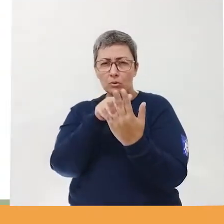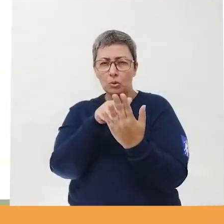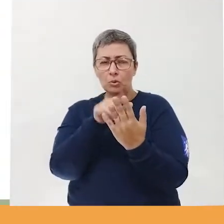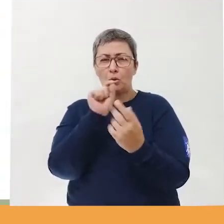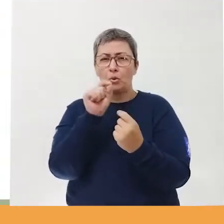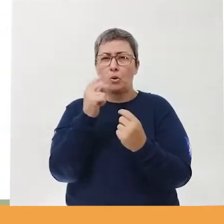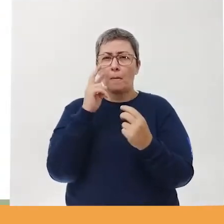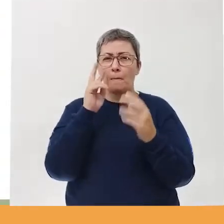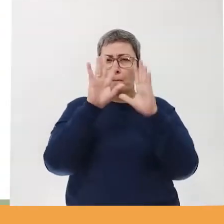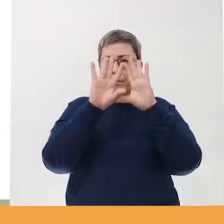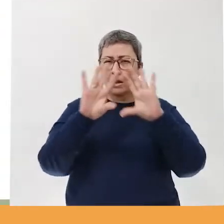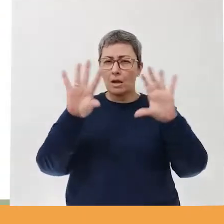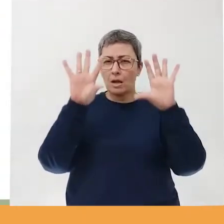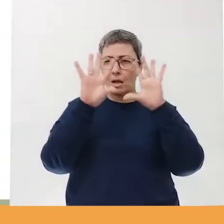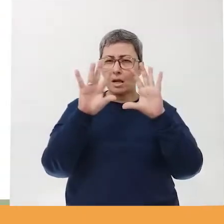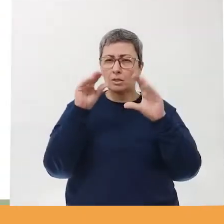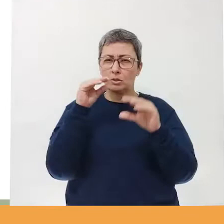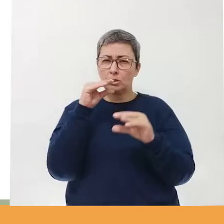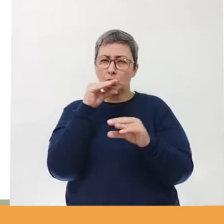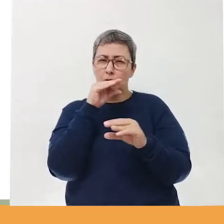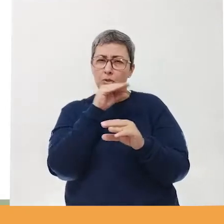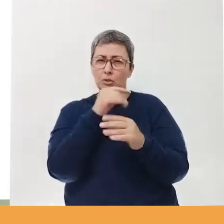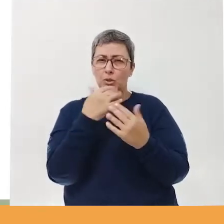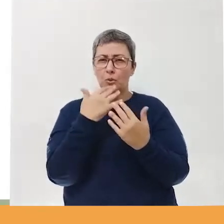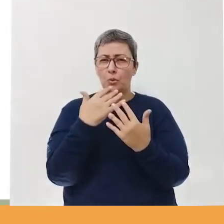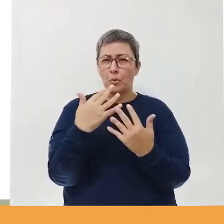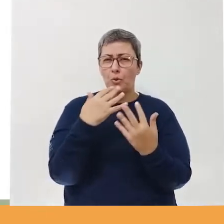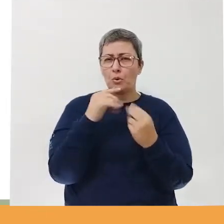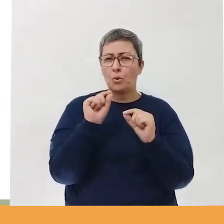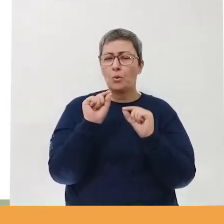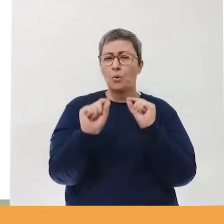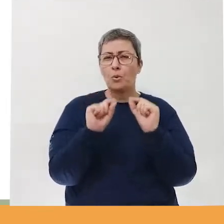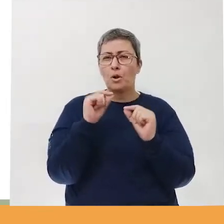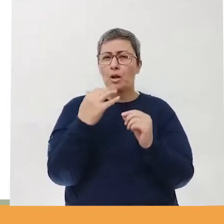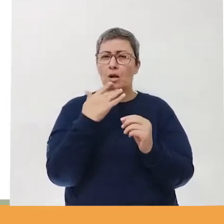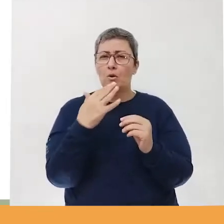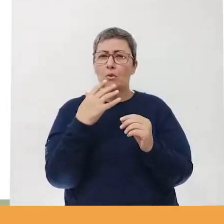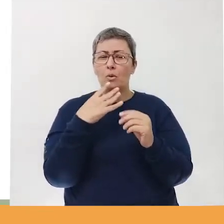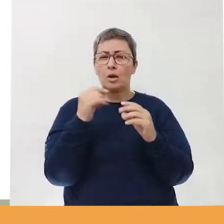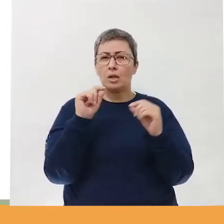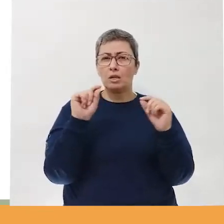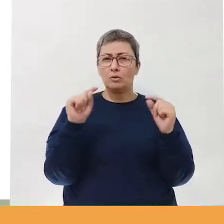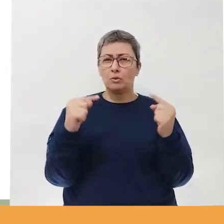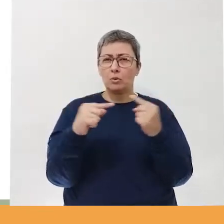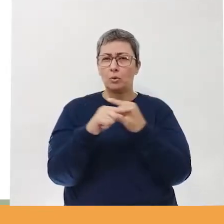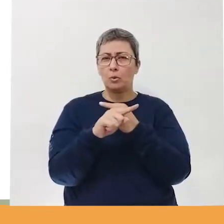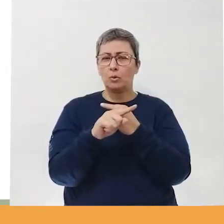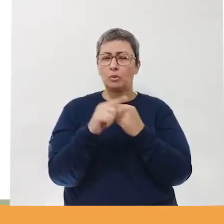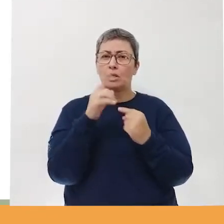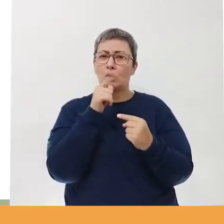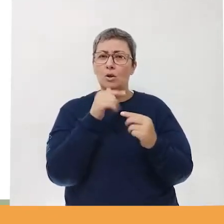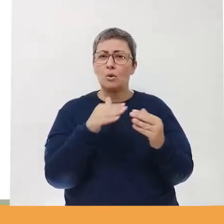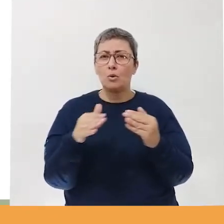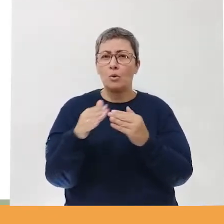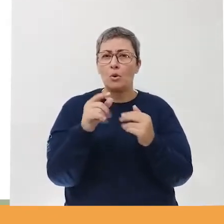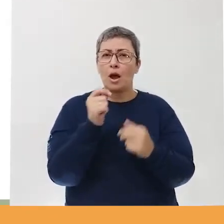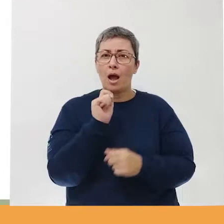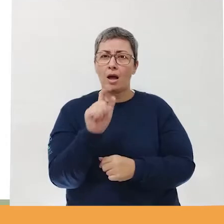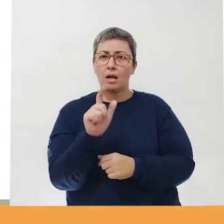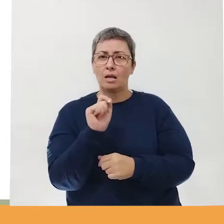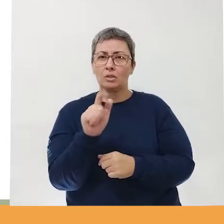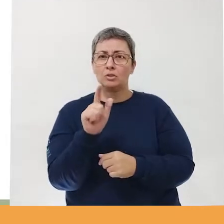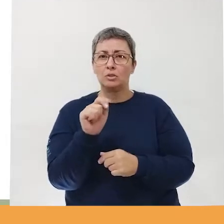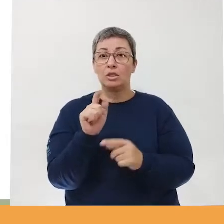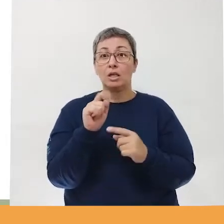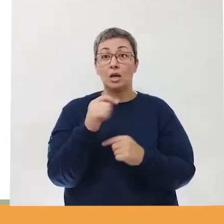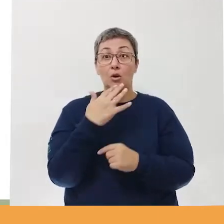gente percebe um céu com cores quentes, né? E essas cores quentes do céu, elas fazem oposição ao rio que está pintado de azul,